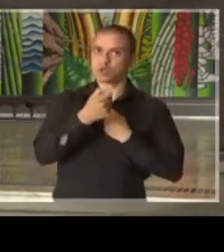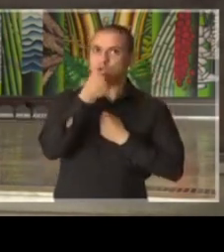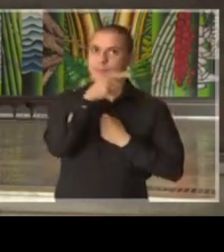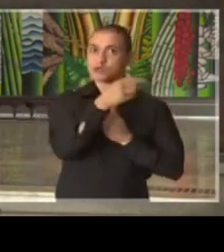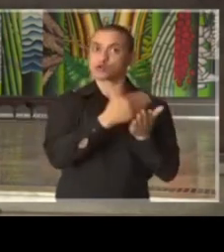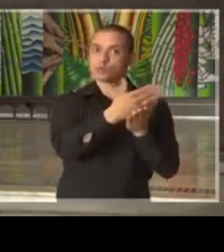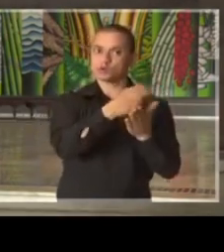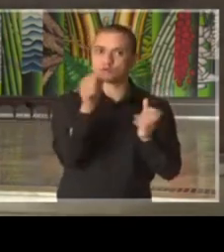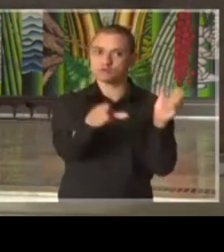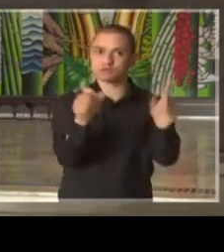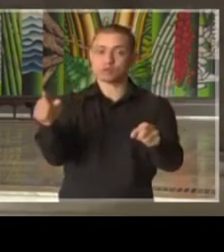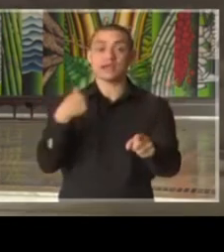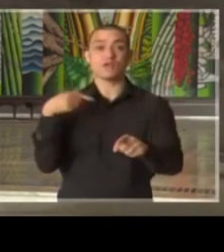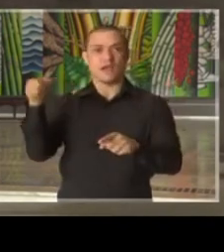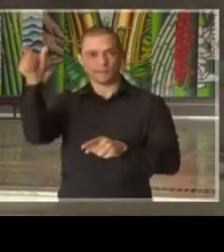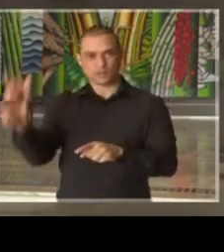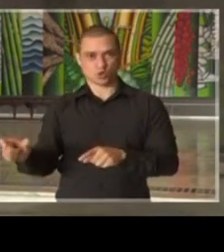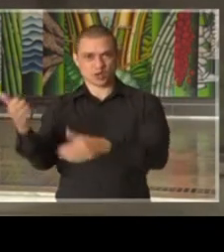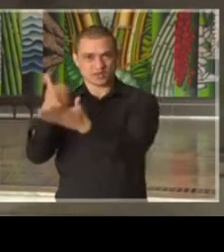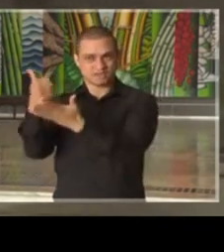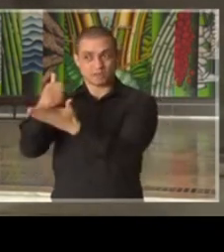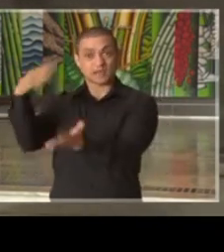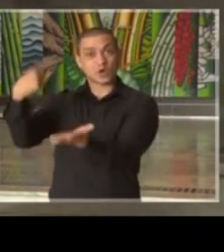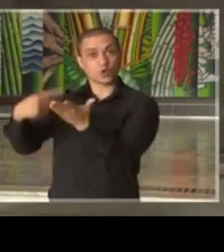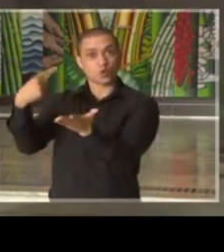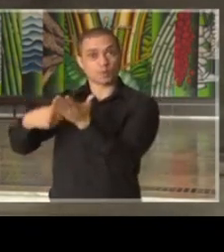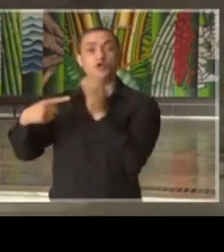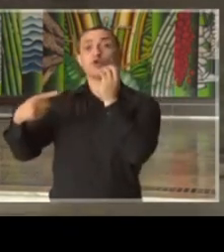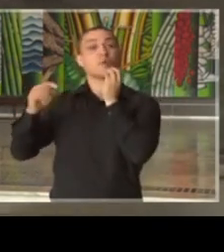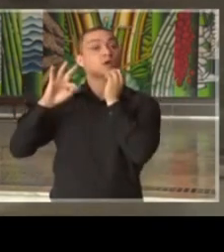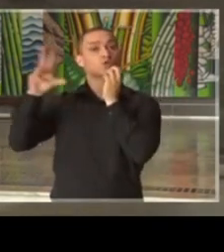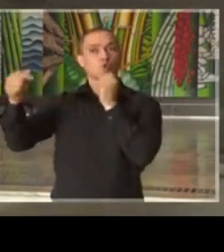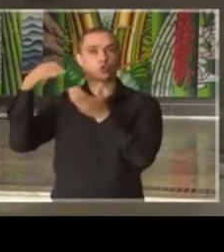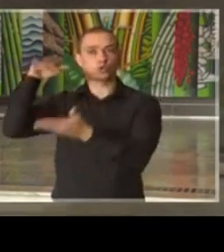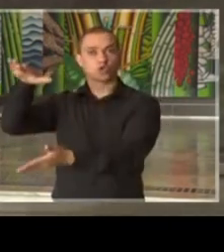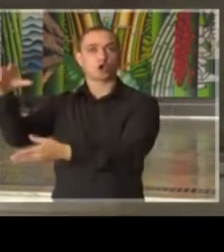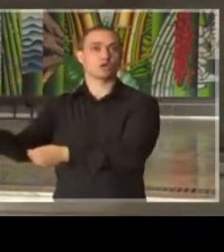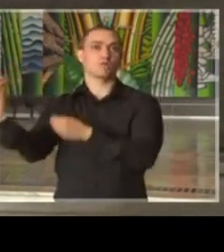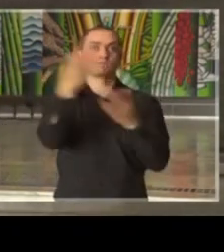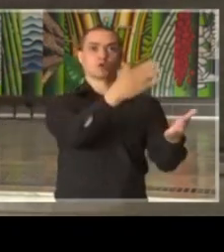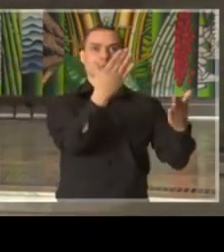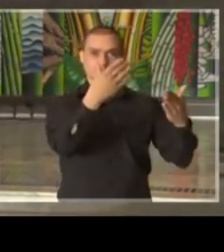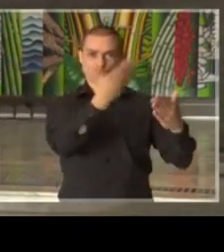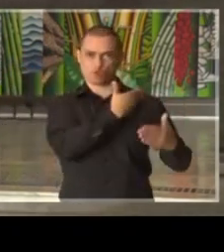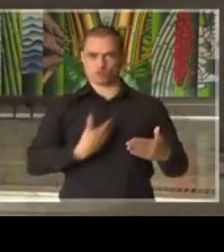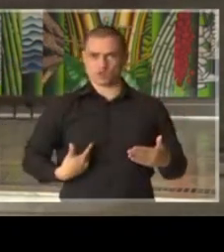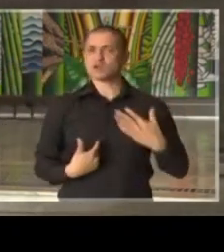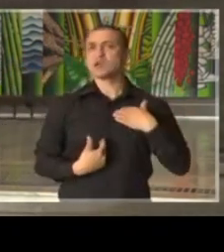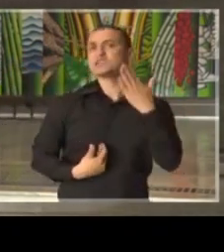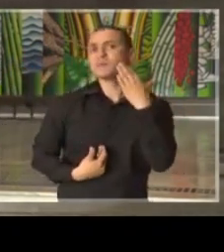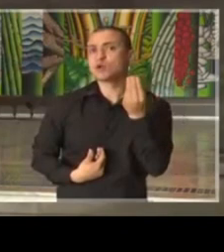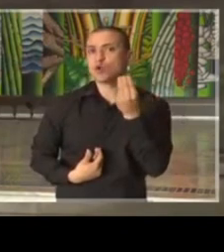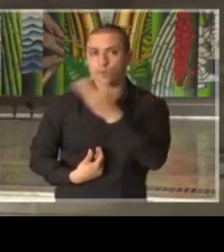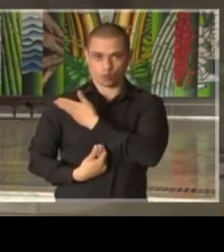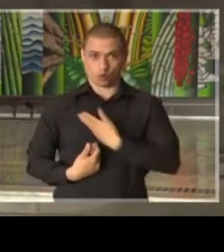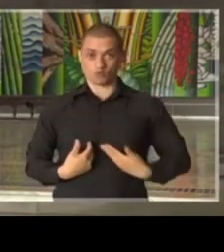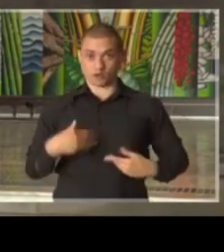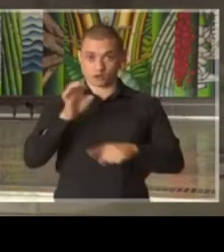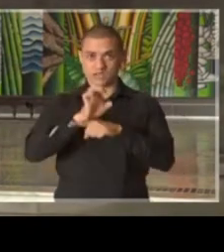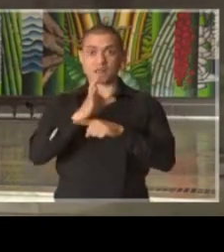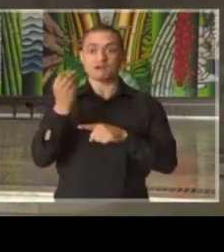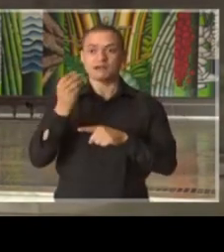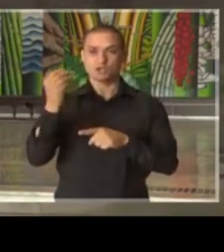com algumas redes de farmácia que fizeram um acordo para passar todo o estoque para o Estado. Então, eu quero saber como o Estado vai fazer essa